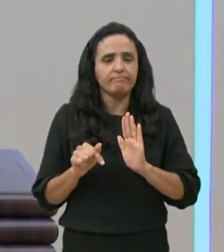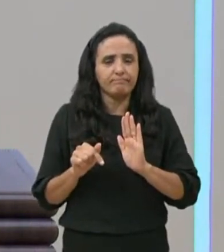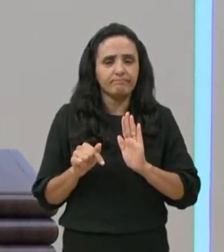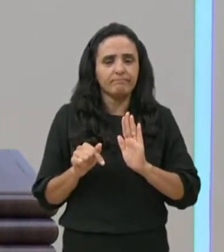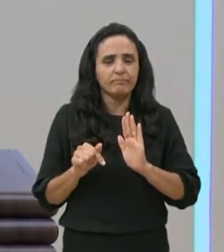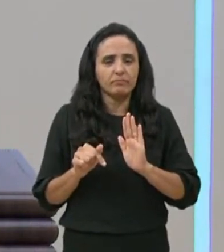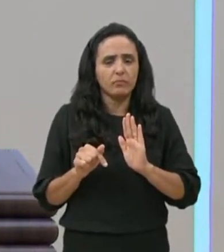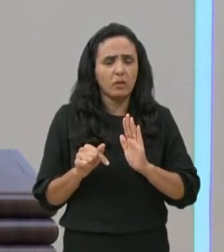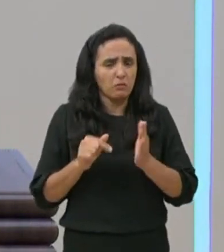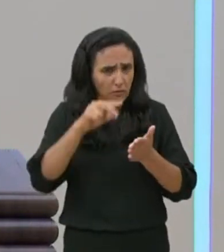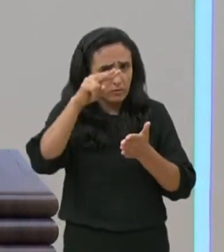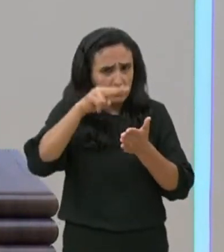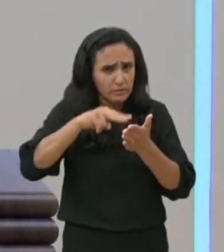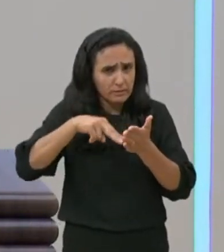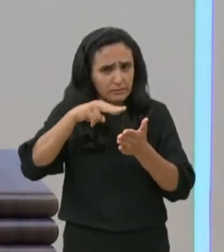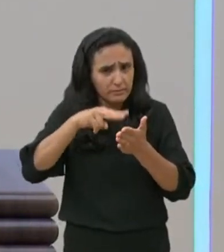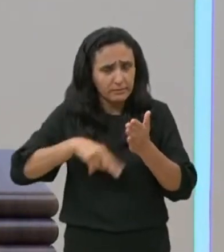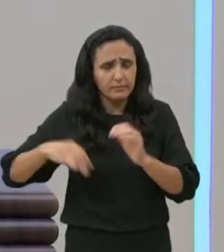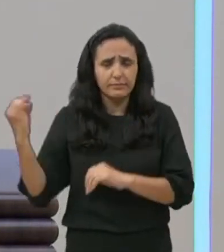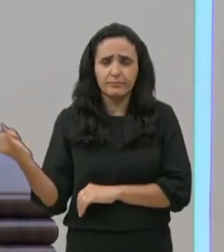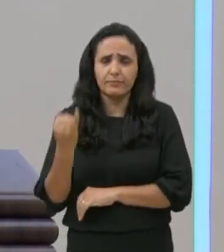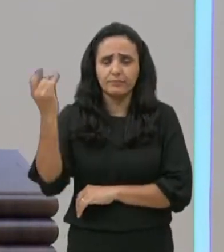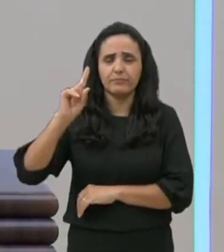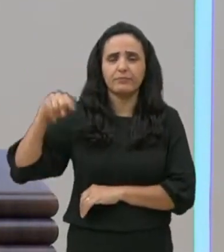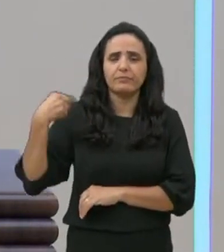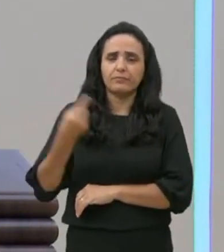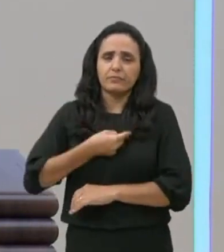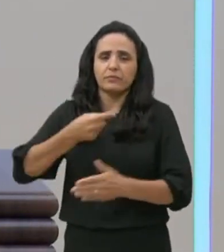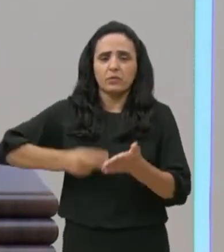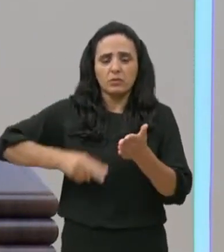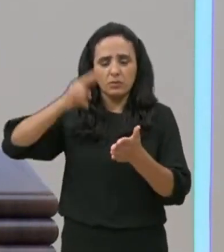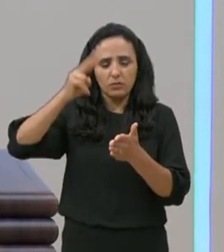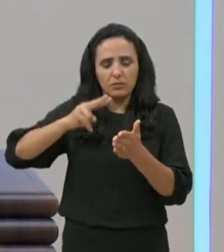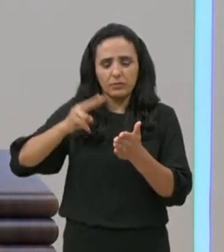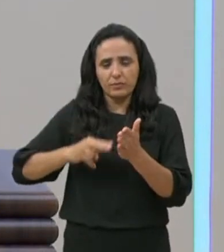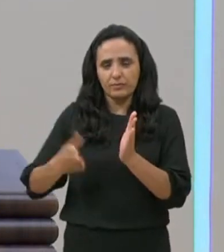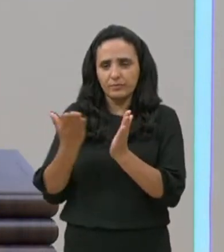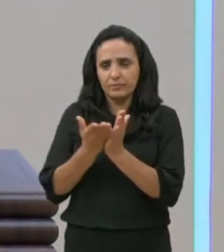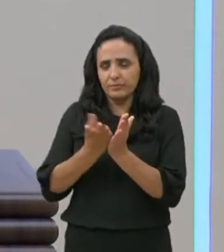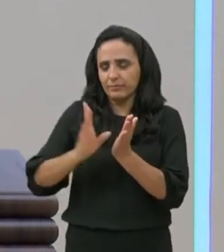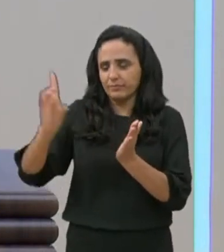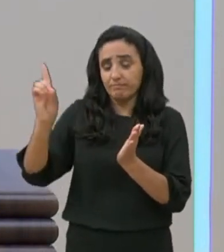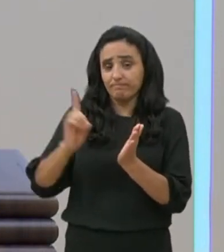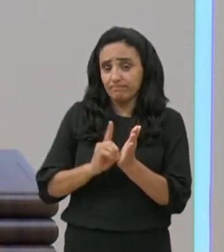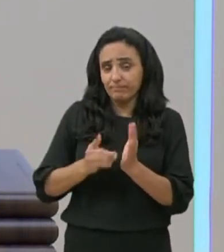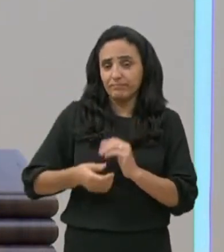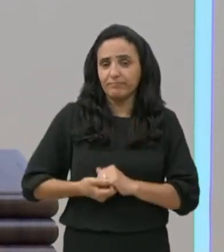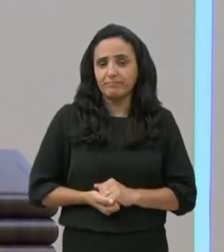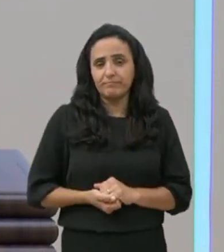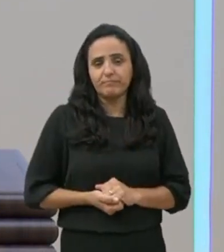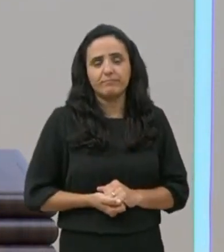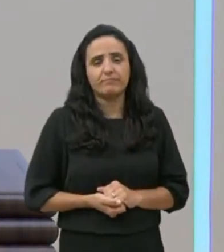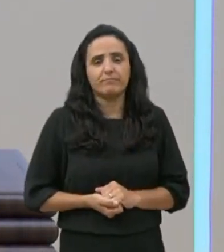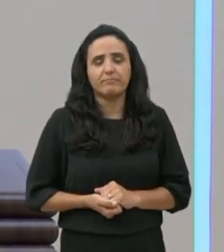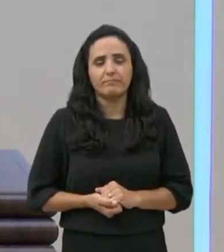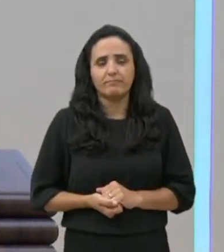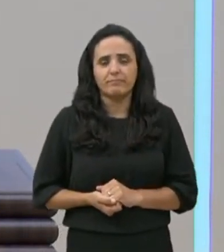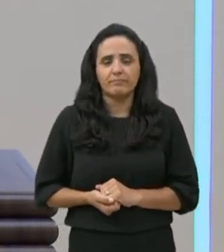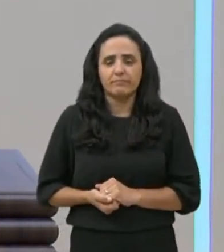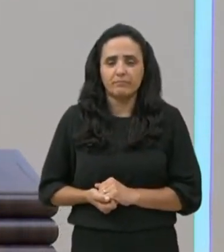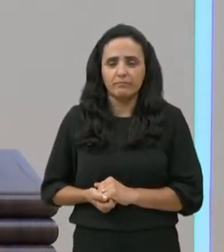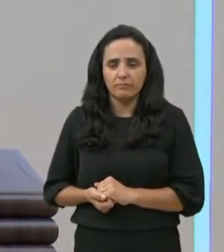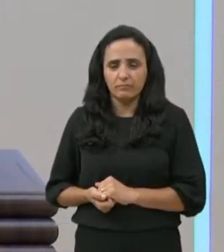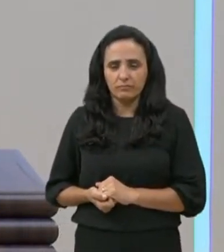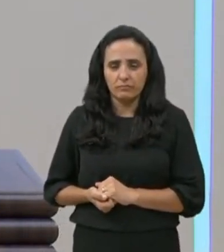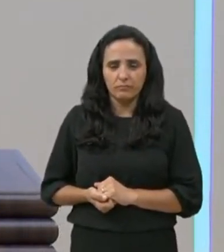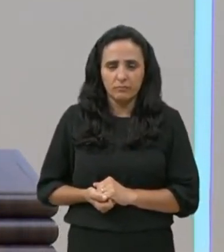gostaria de ler com você, que é muito importante nós lermos a Bíblia Sagrada, nós vimos que este homem, ele